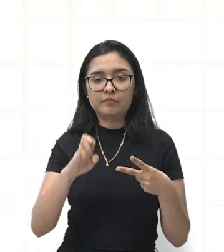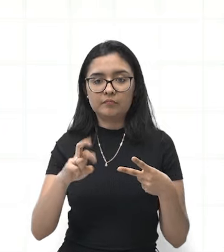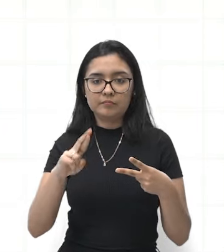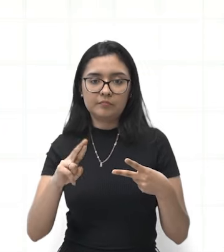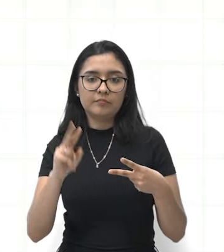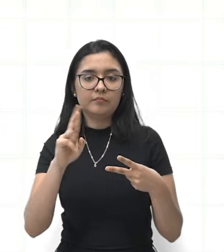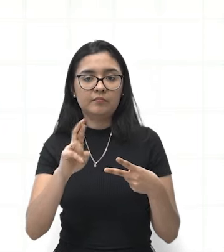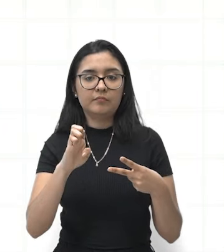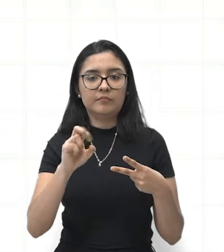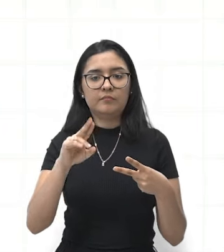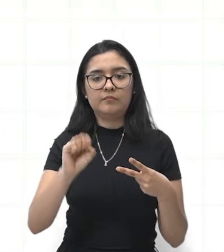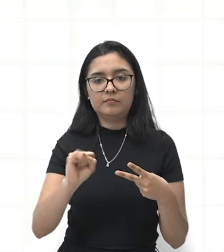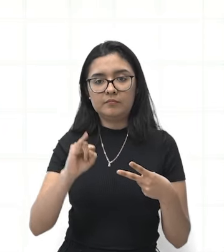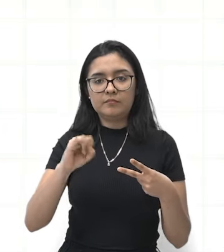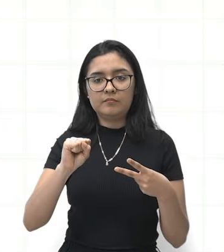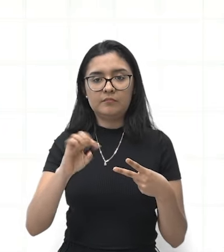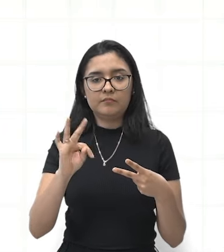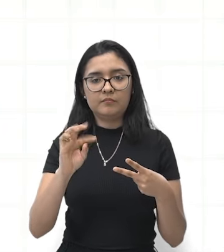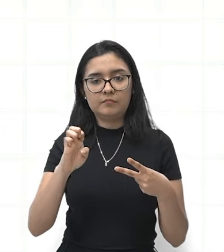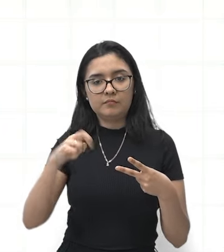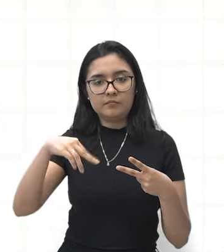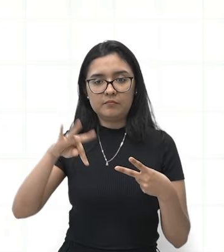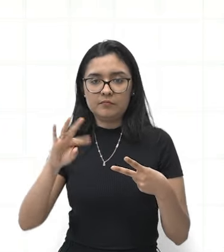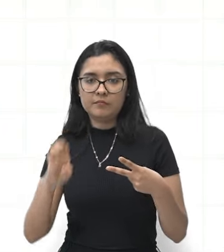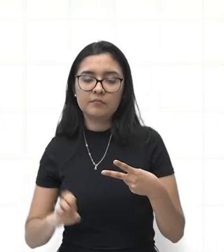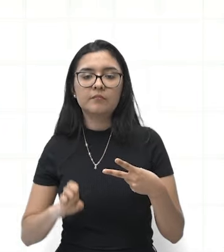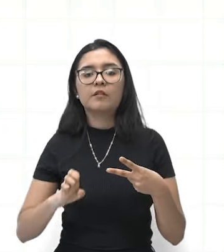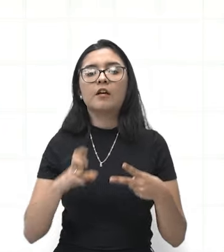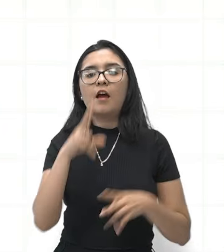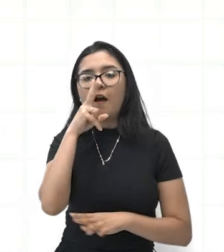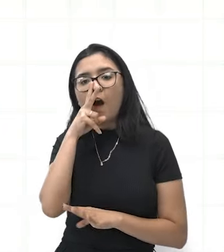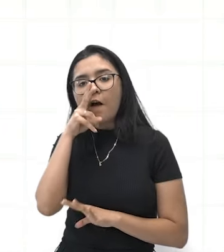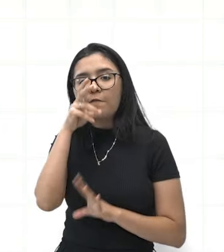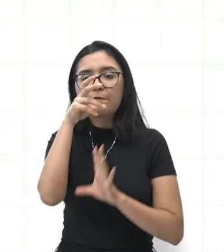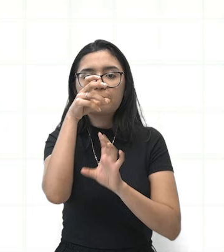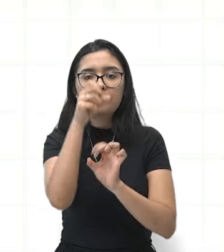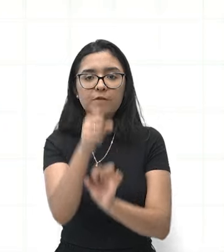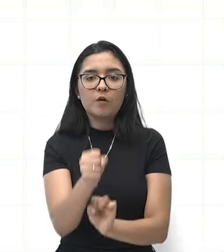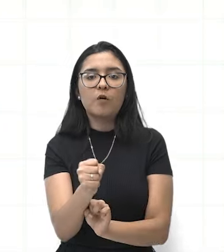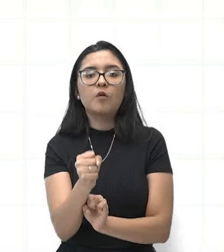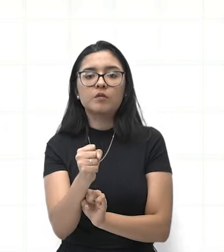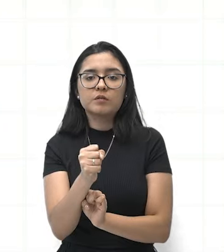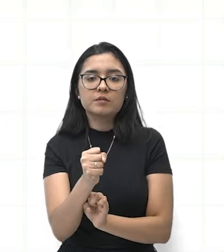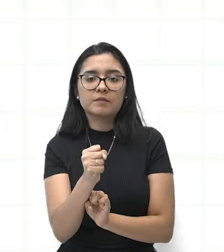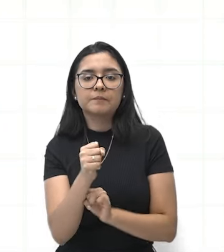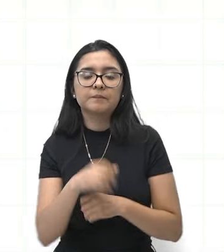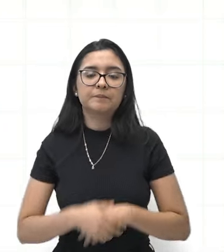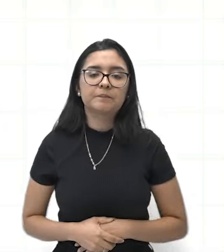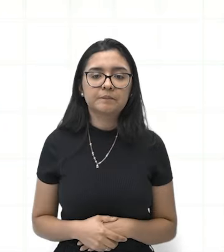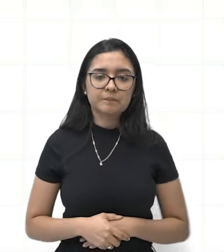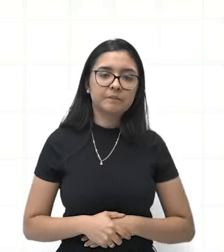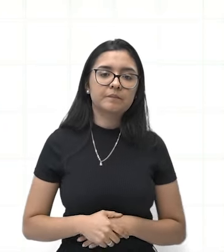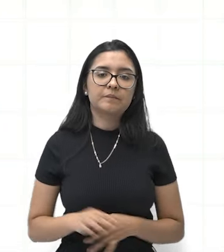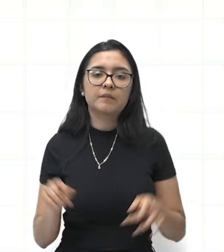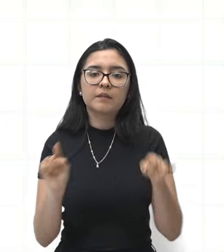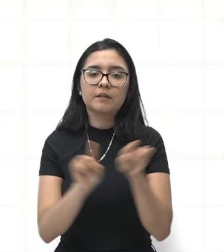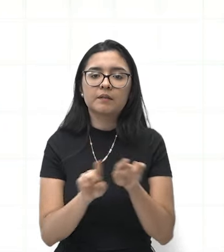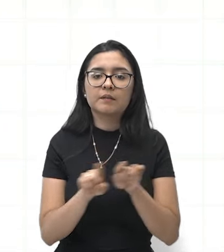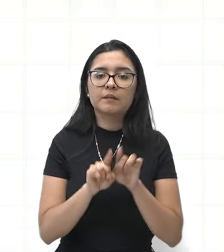A força e o pivô. A resistência fica no meio.